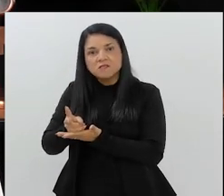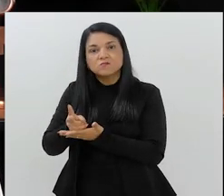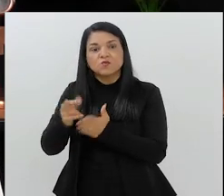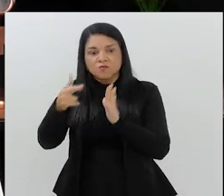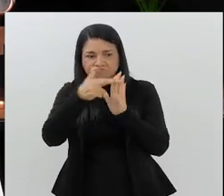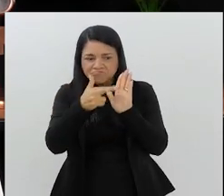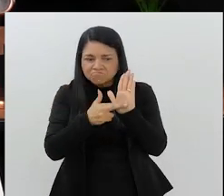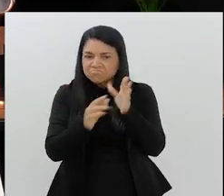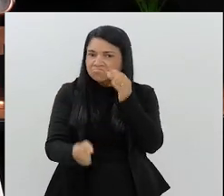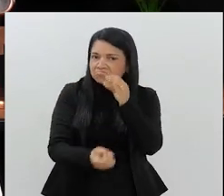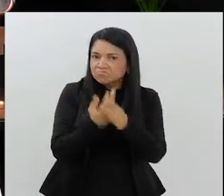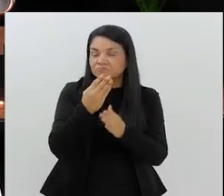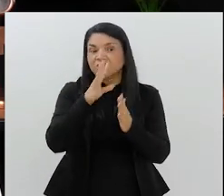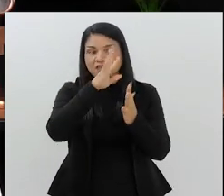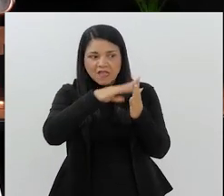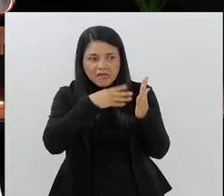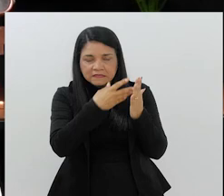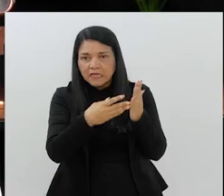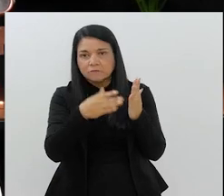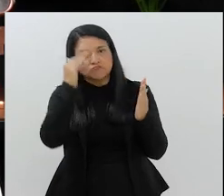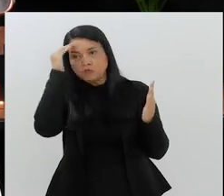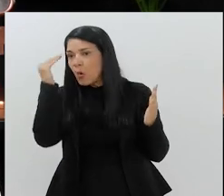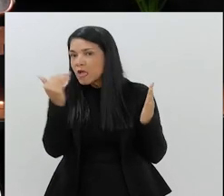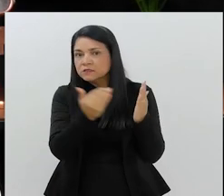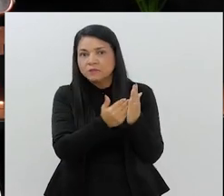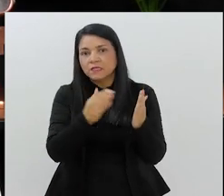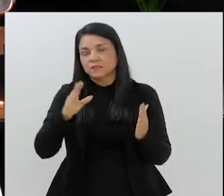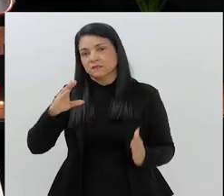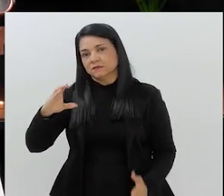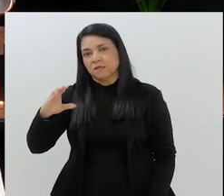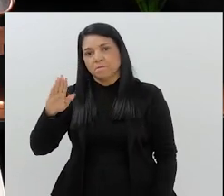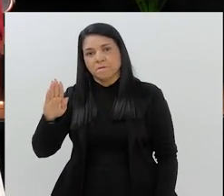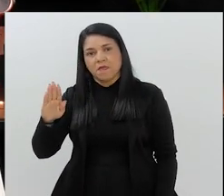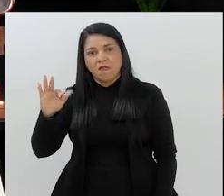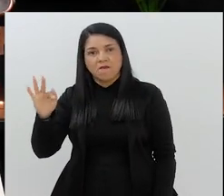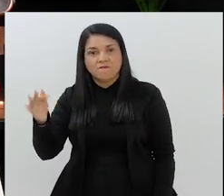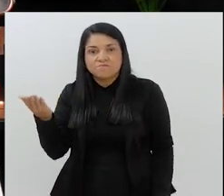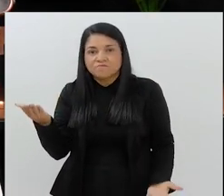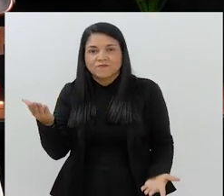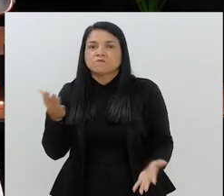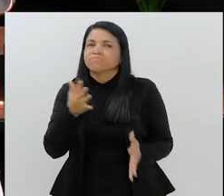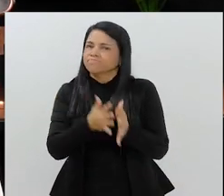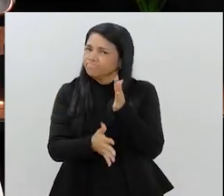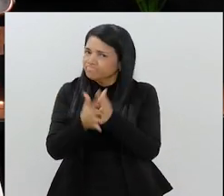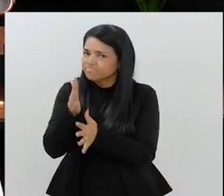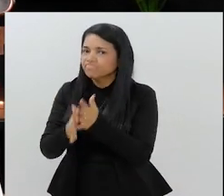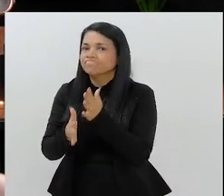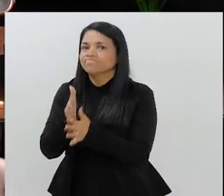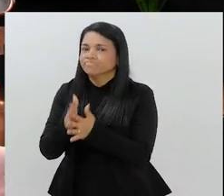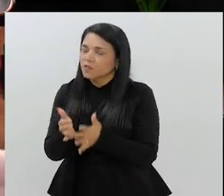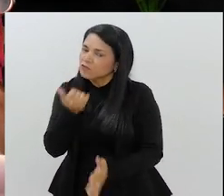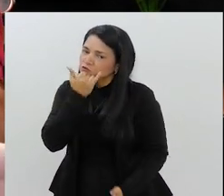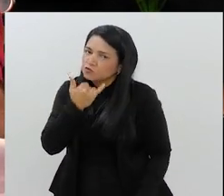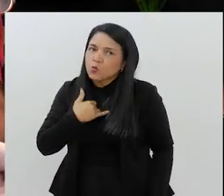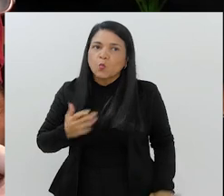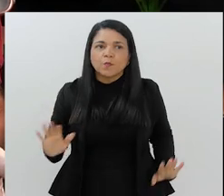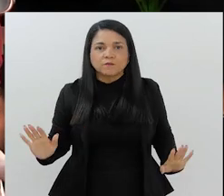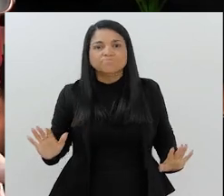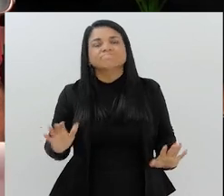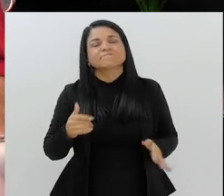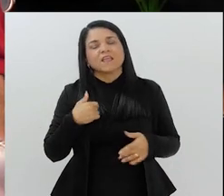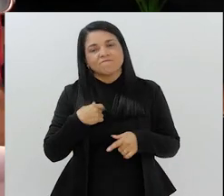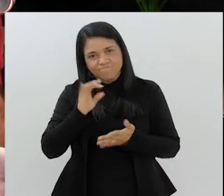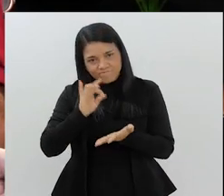em que a própria entidade, que faz o regulamento geral, que faz o calendário e ela própria desrespeita aquilo que faz, fica muito complicado, Rafael.